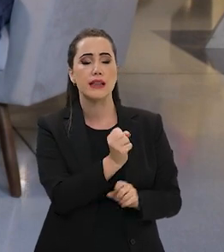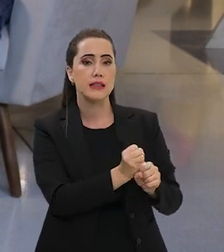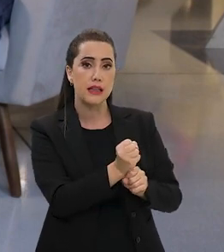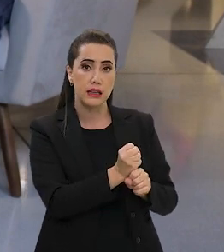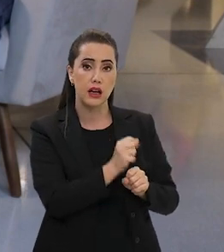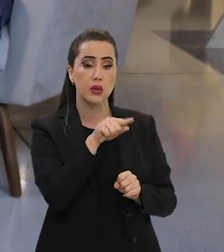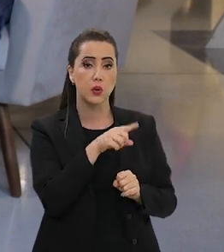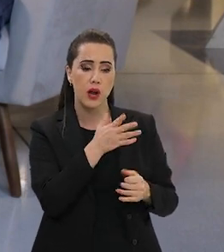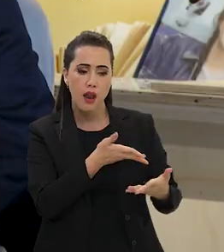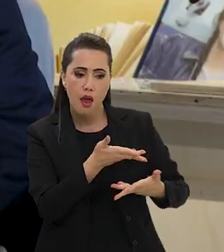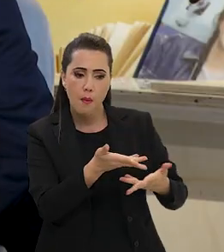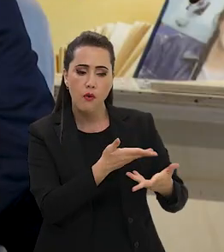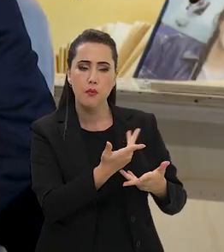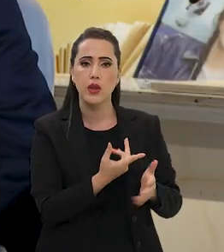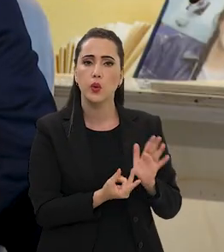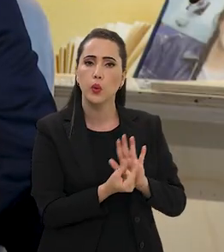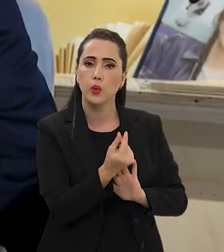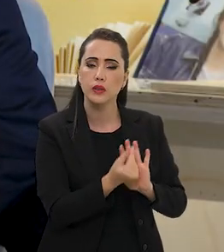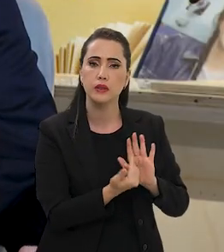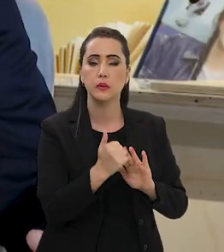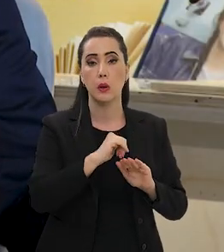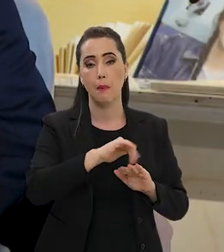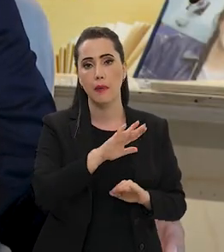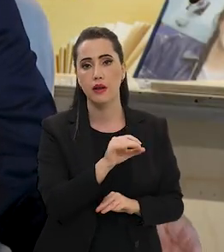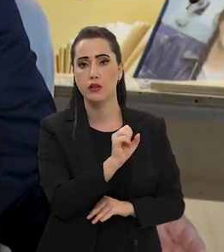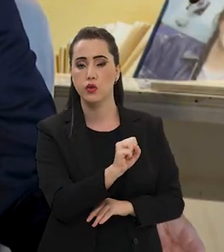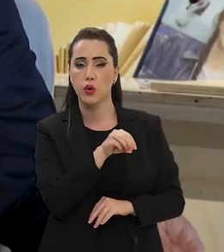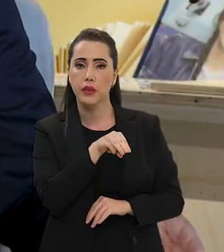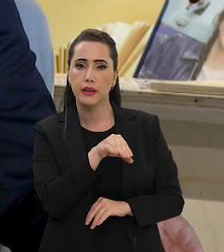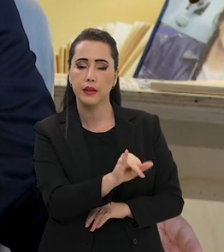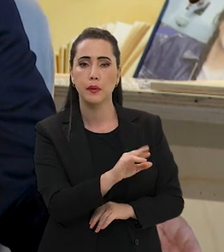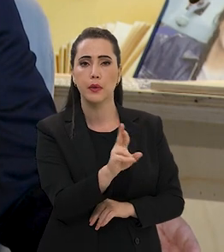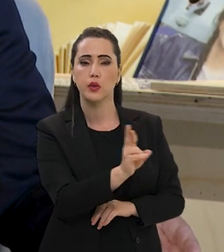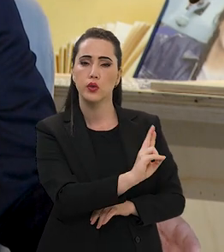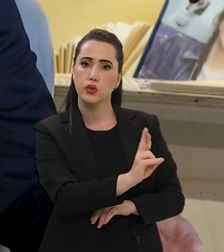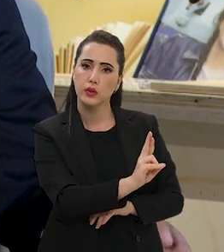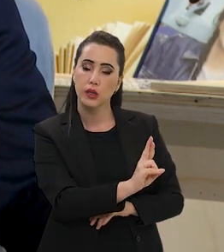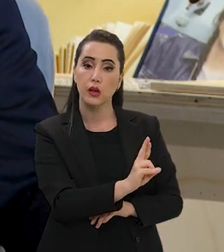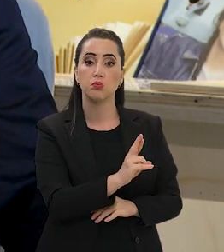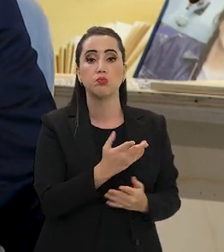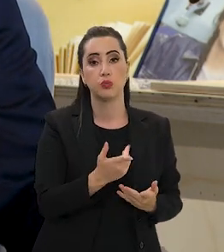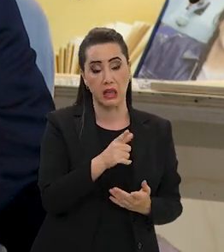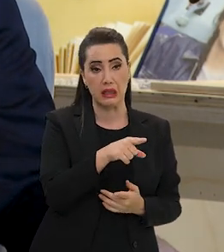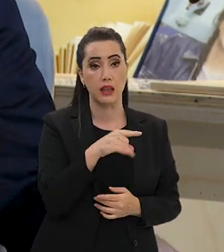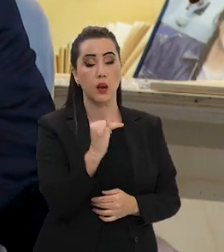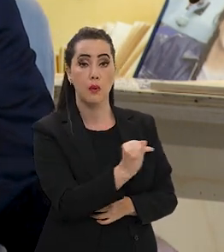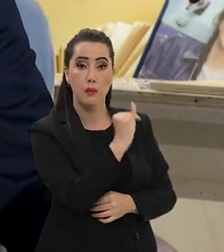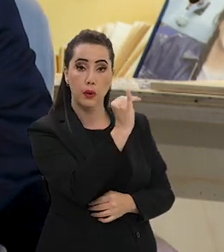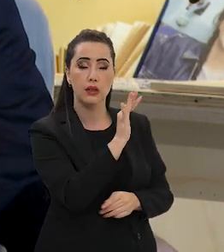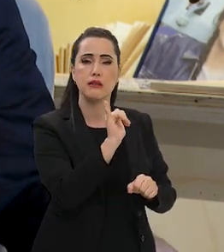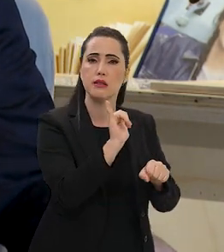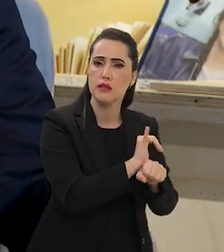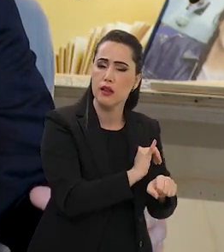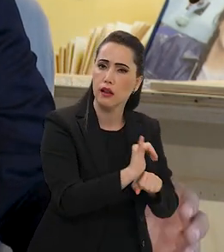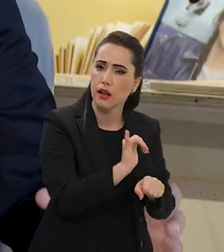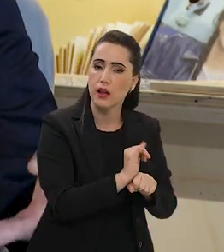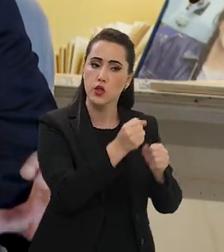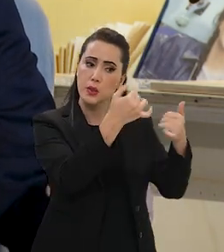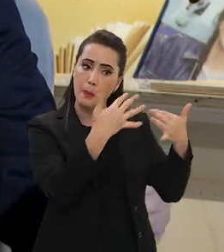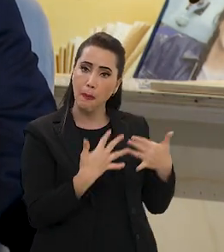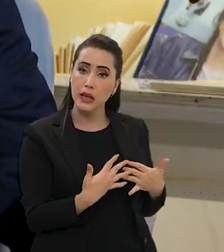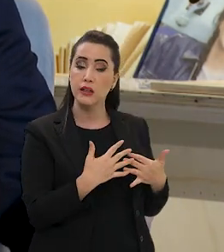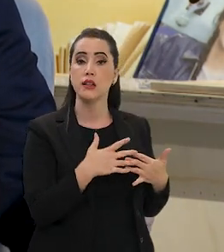anos e ele movimenta um orçamento de mais de 80 bilhões de reais, quer dizer, tem uma importância estratégica.